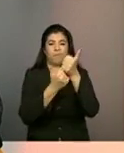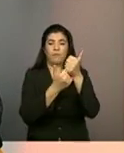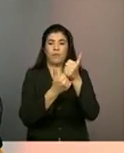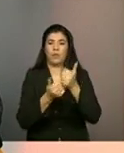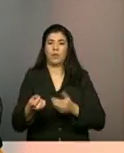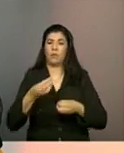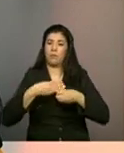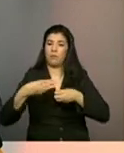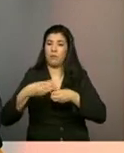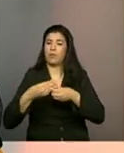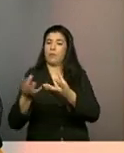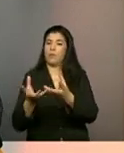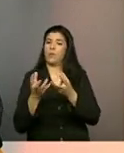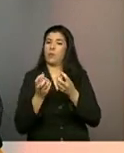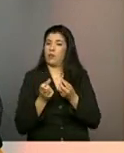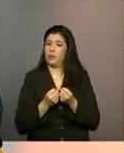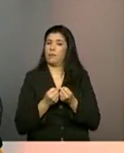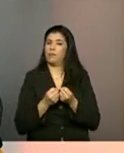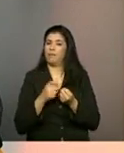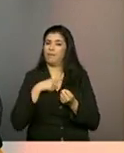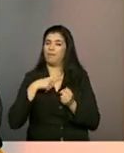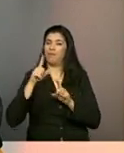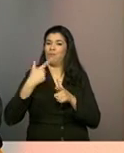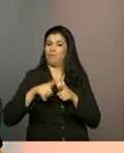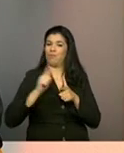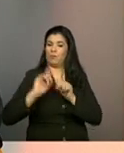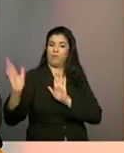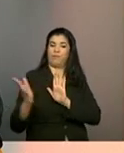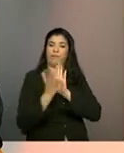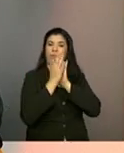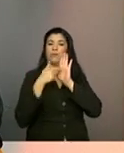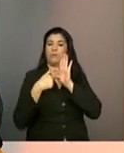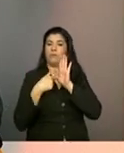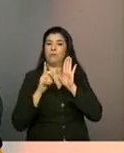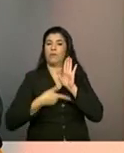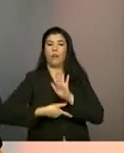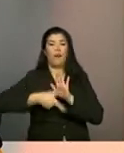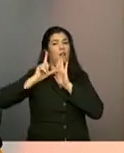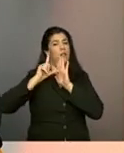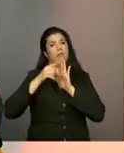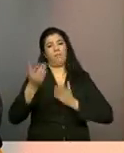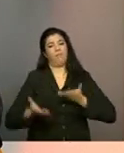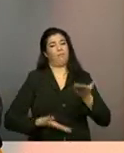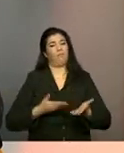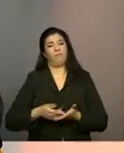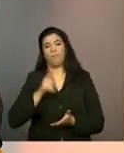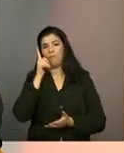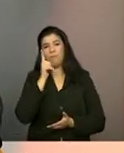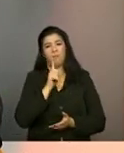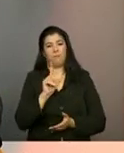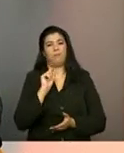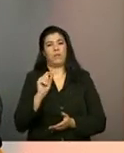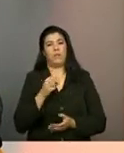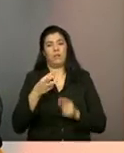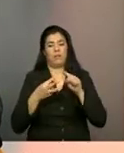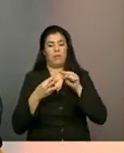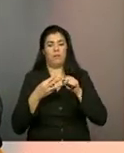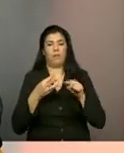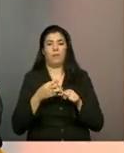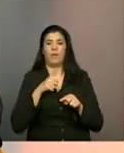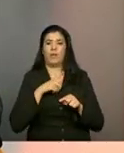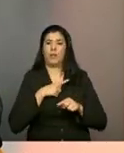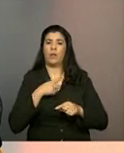a demanda que se apresentava, que batia a sua porta, antes o serviço com os três, cada um com